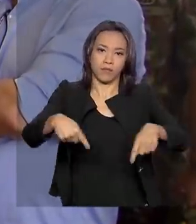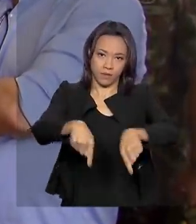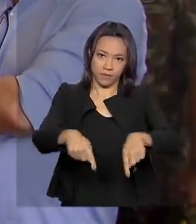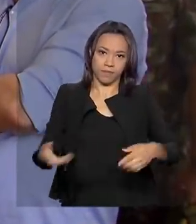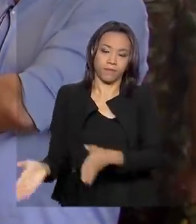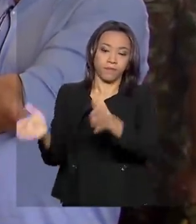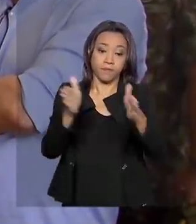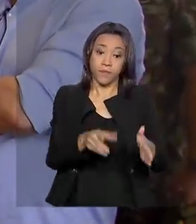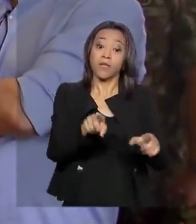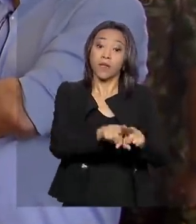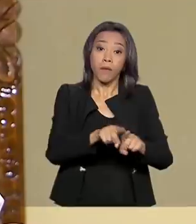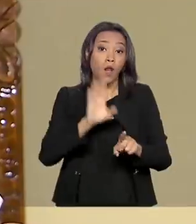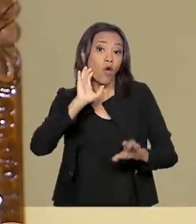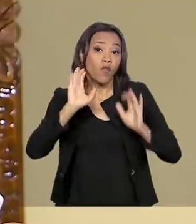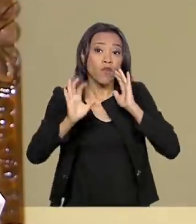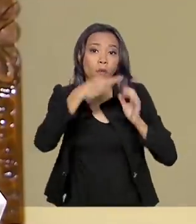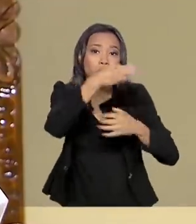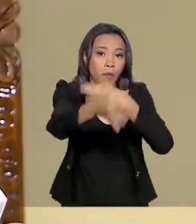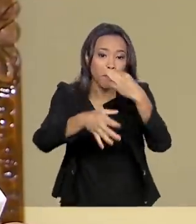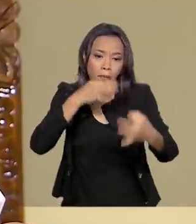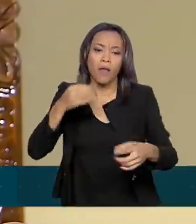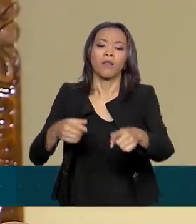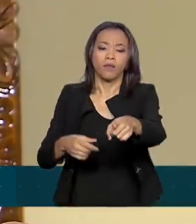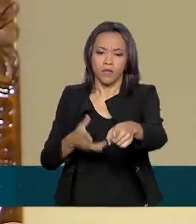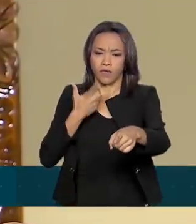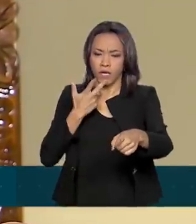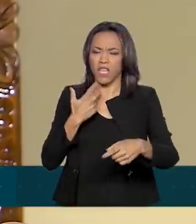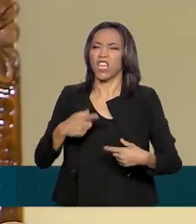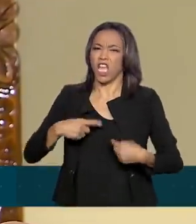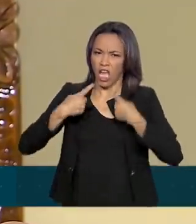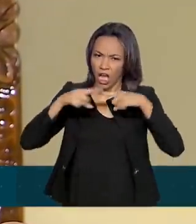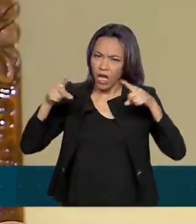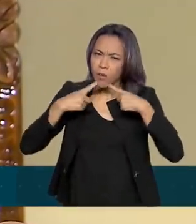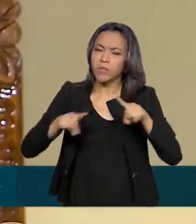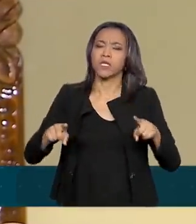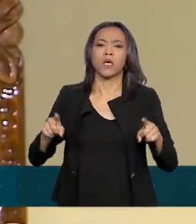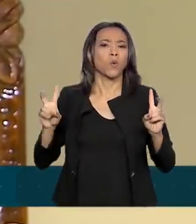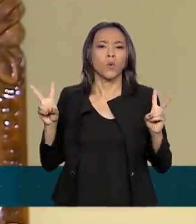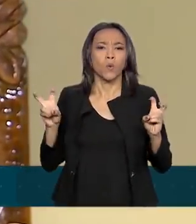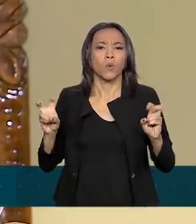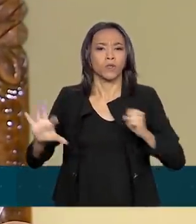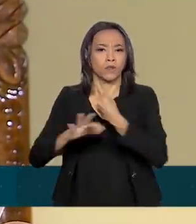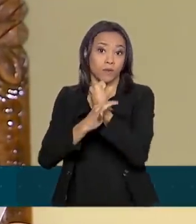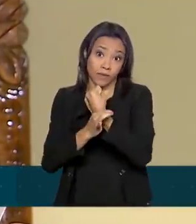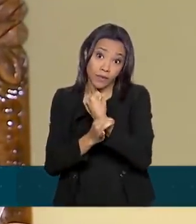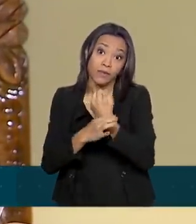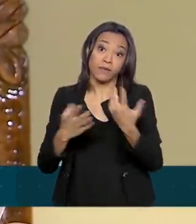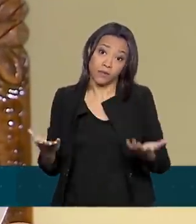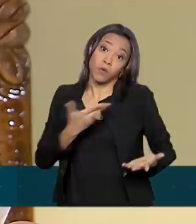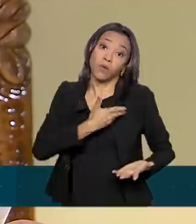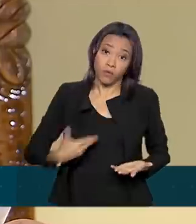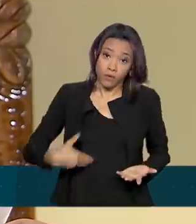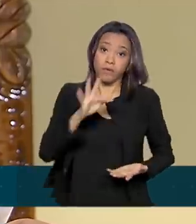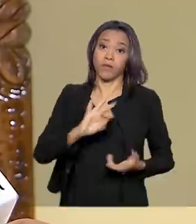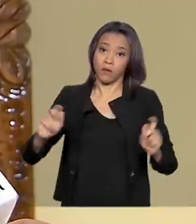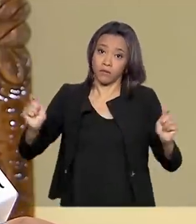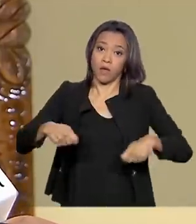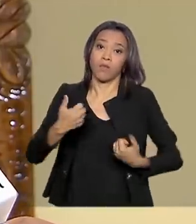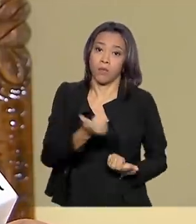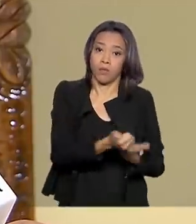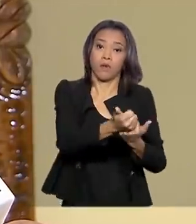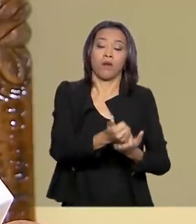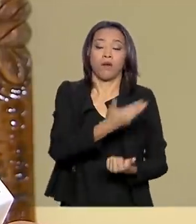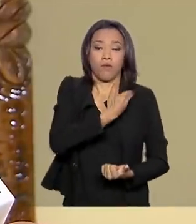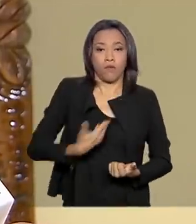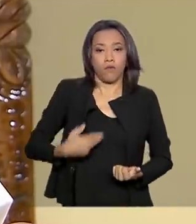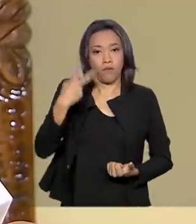também ouviu sugestões. Há uma reclamação da população quanto a mais segurança pública. Isso o governo federal pode ajudar o governo estadual